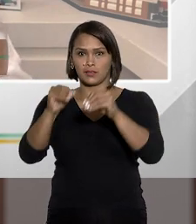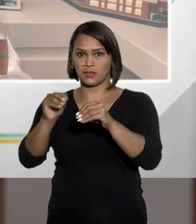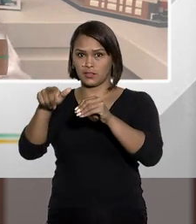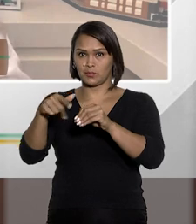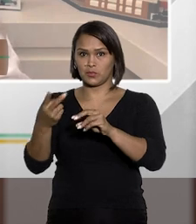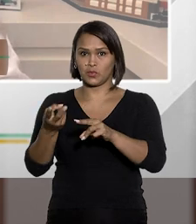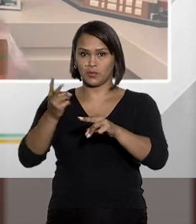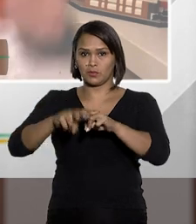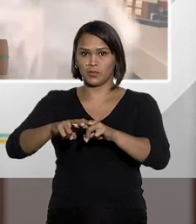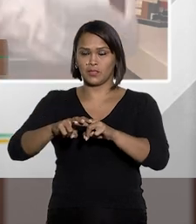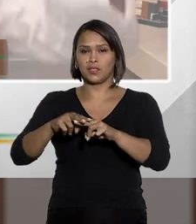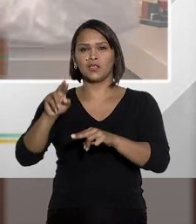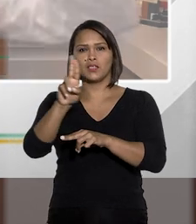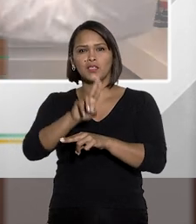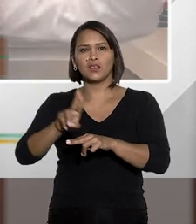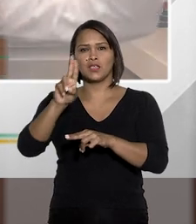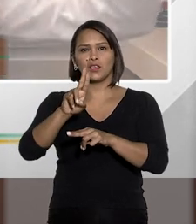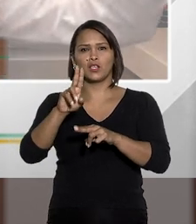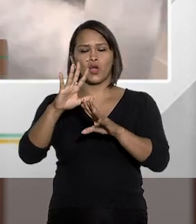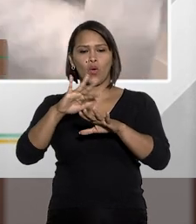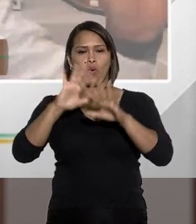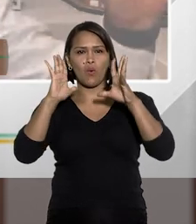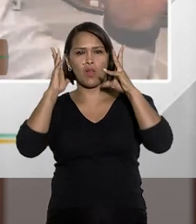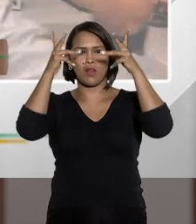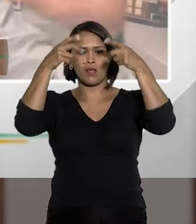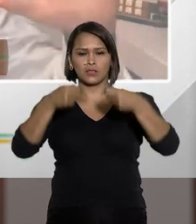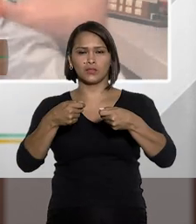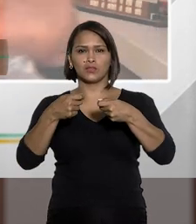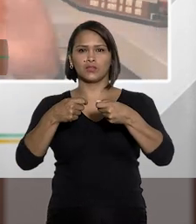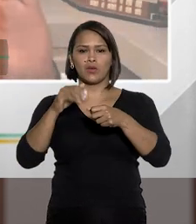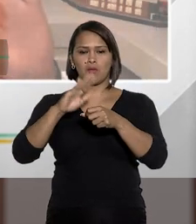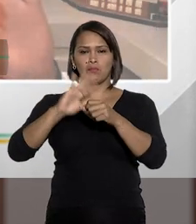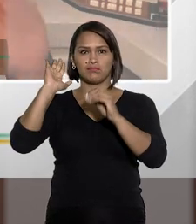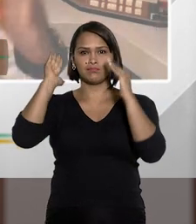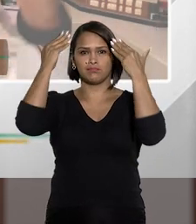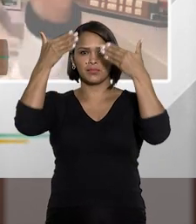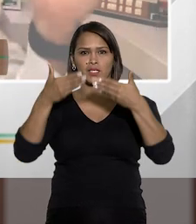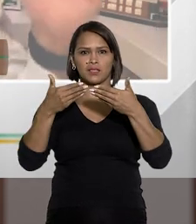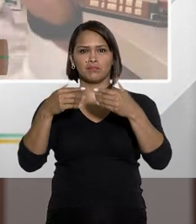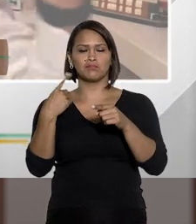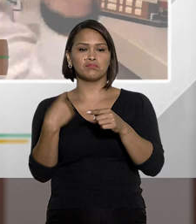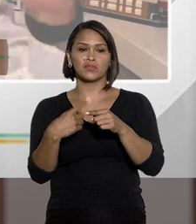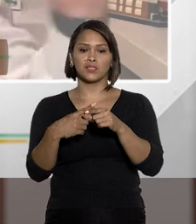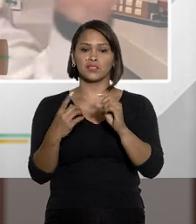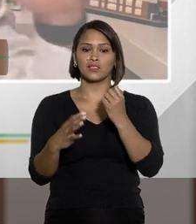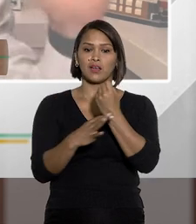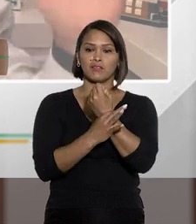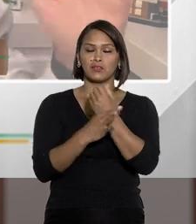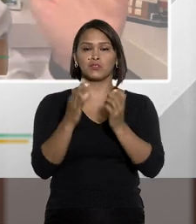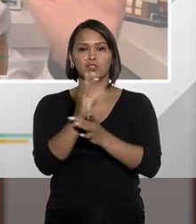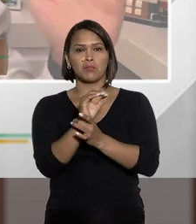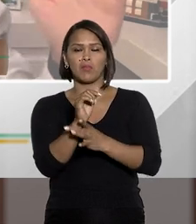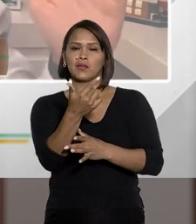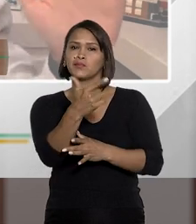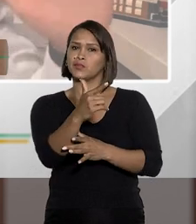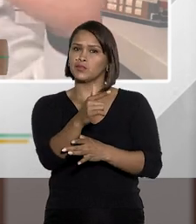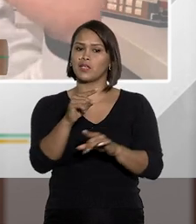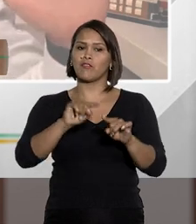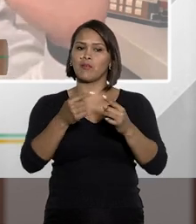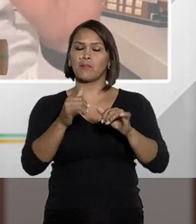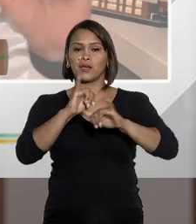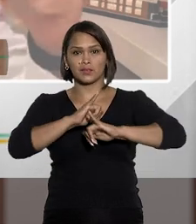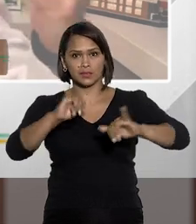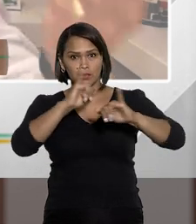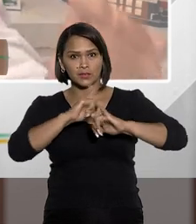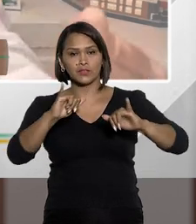transportado preso e eles usam um lençol para cobri-lo. Sabe se deu, se ele estava algemado ou não, mas